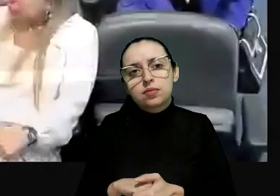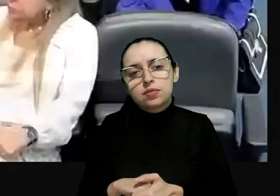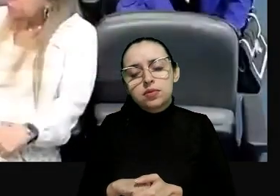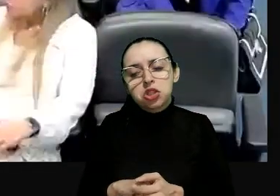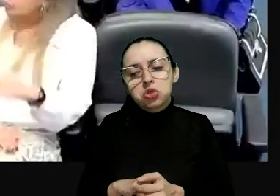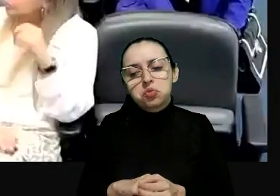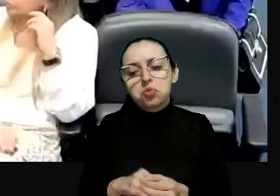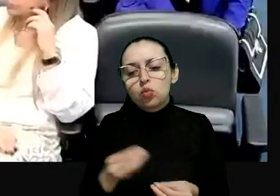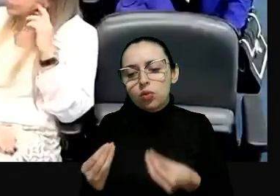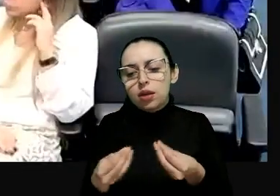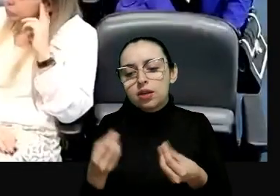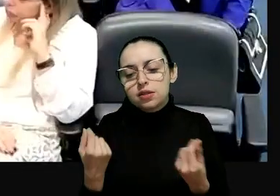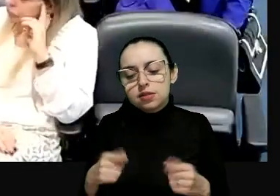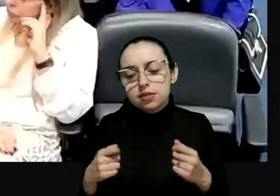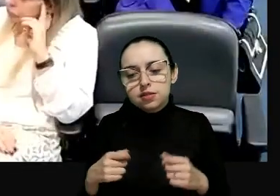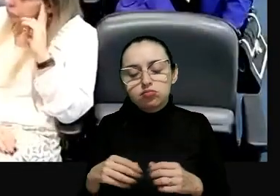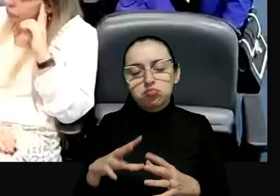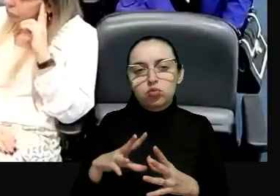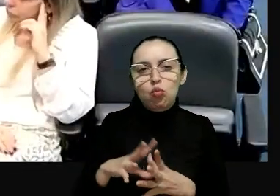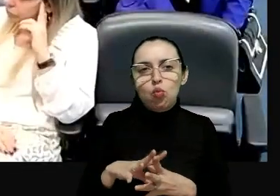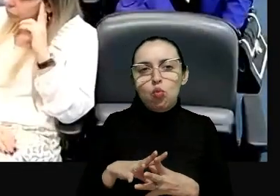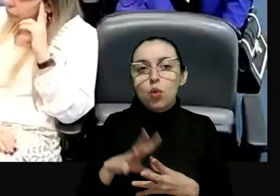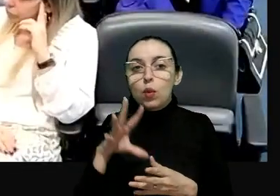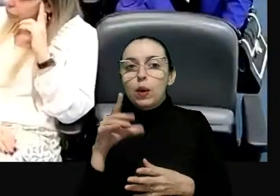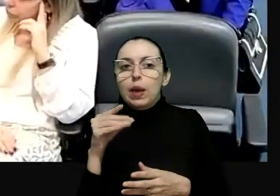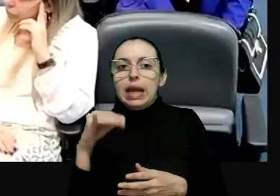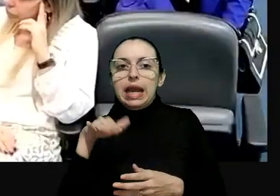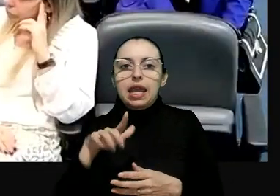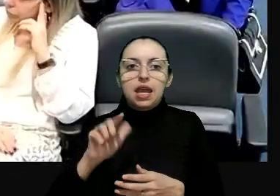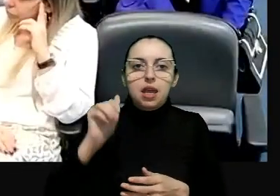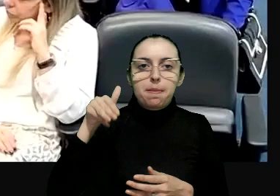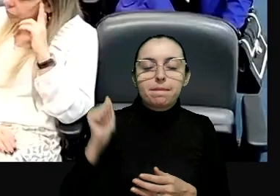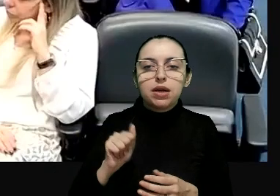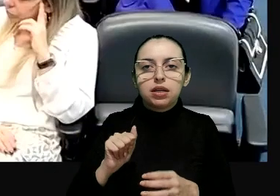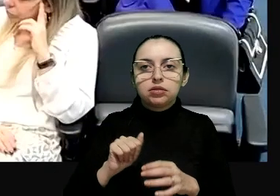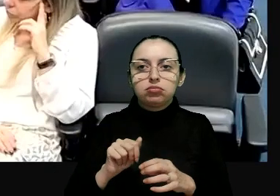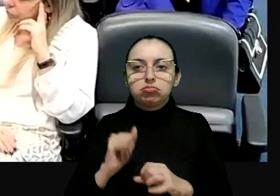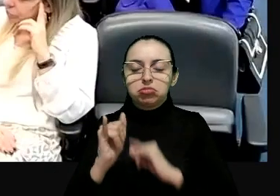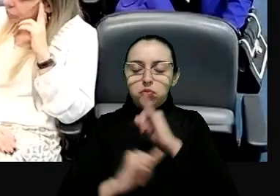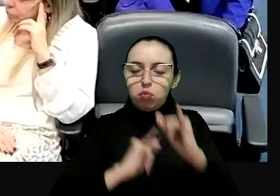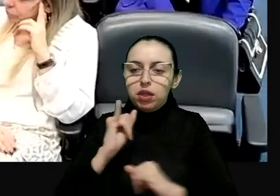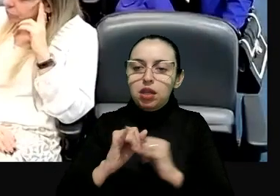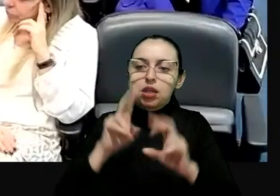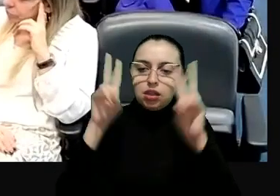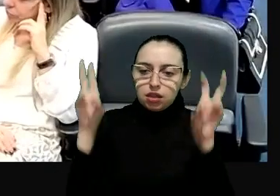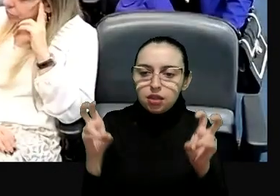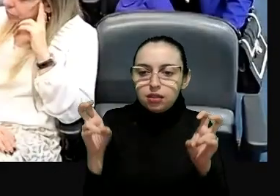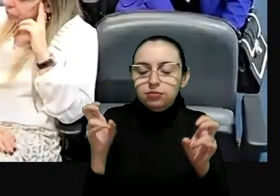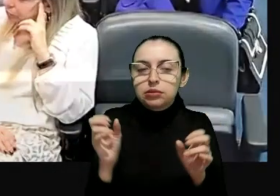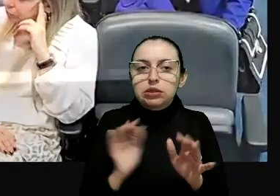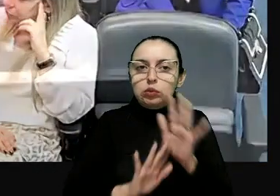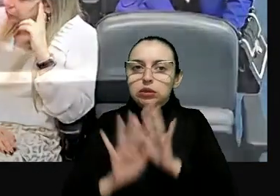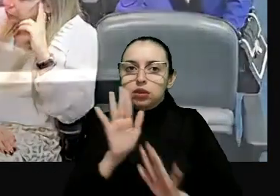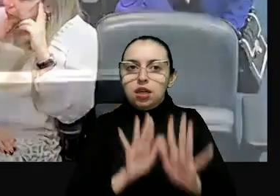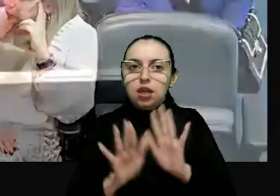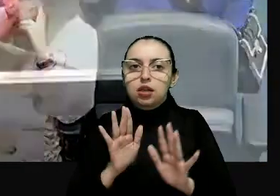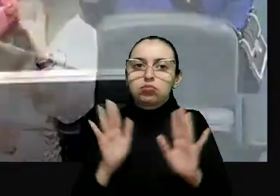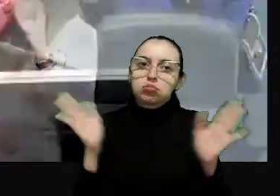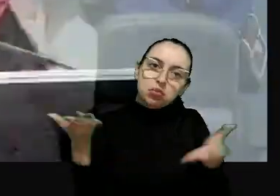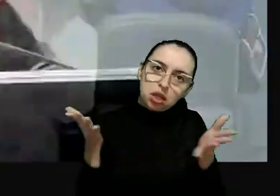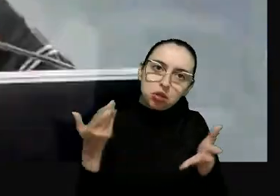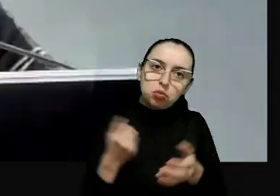É uma Convenção que vai ter que lidar com o câmbio climático, com direitos digitais, com temas sensíveis e